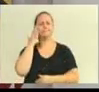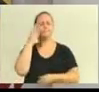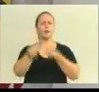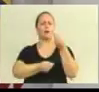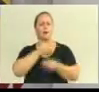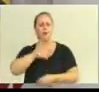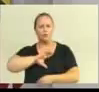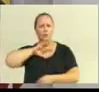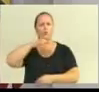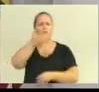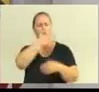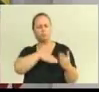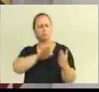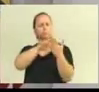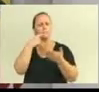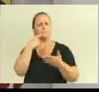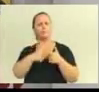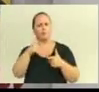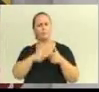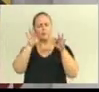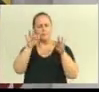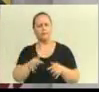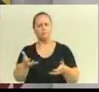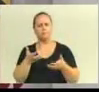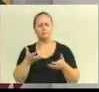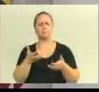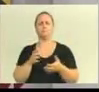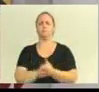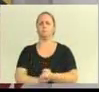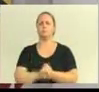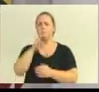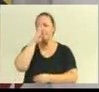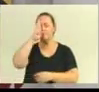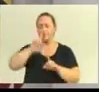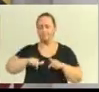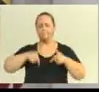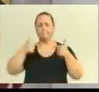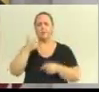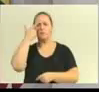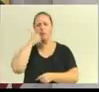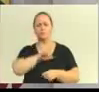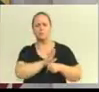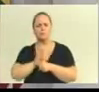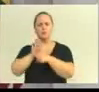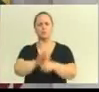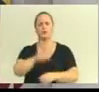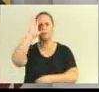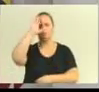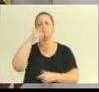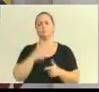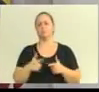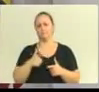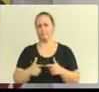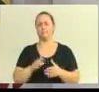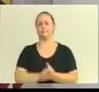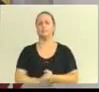enfrentamento, no conhecimento da crise e principalmente de ações que precisam ser realizadas para poder colaborar com a solução desse problema. Então, são